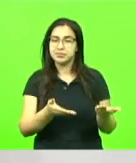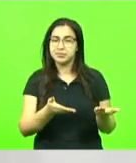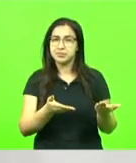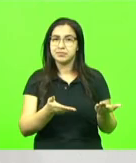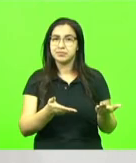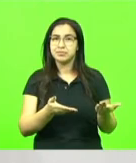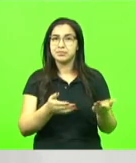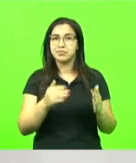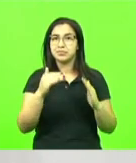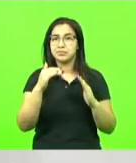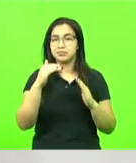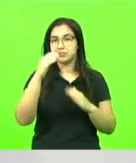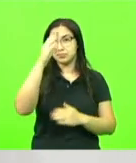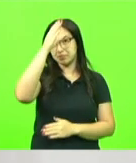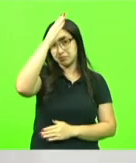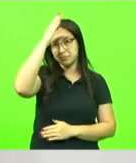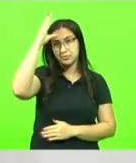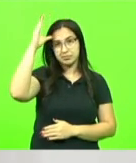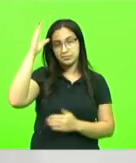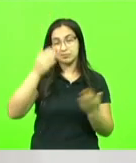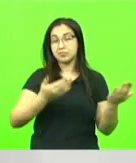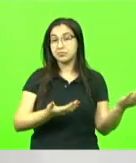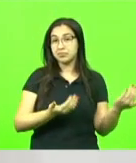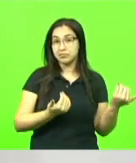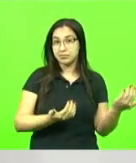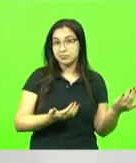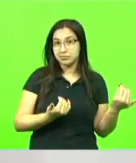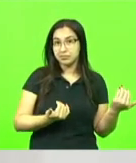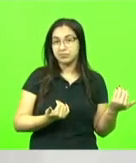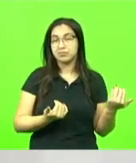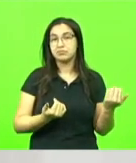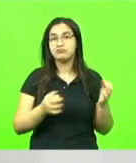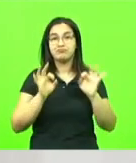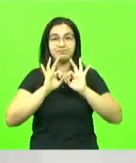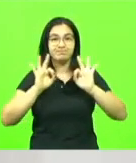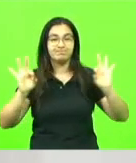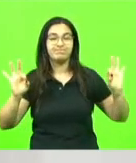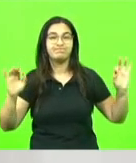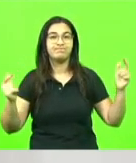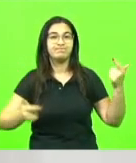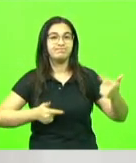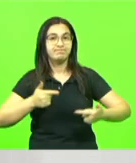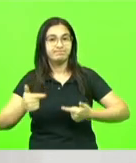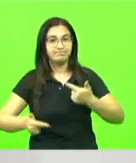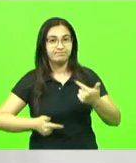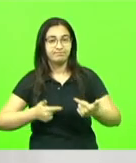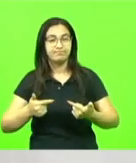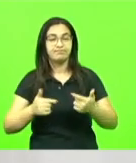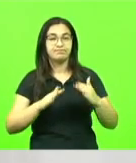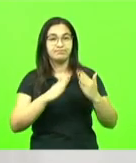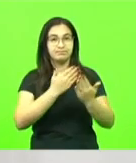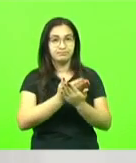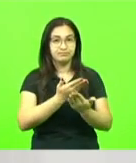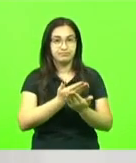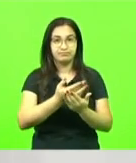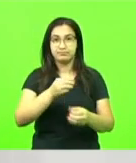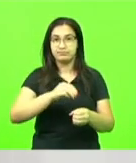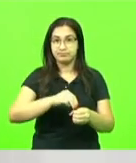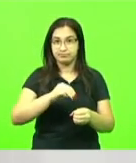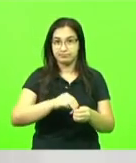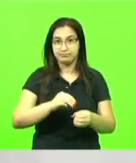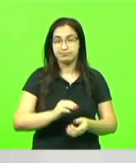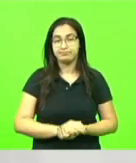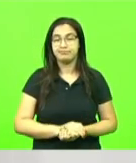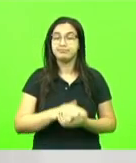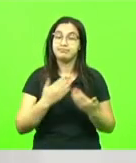Jovem naquele município, onde também podemos realizar um excelente trabalho com as escolas municipais do município de Xancherê naquela oportunidade. Então,